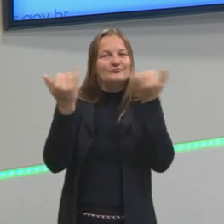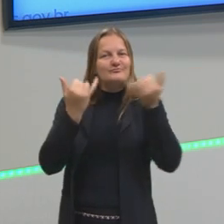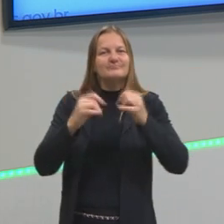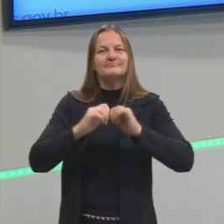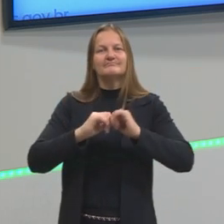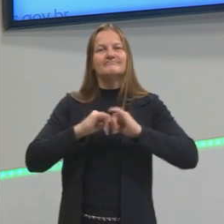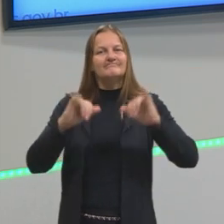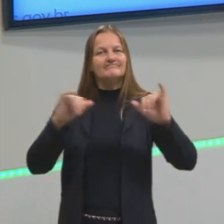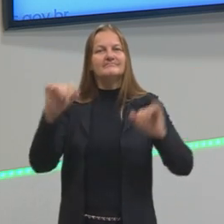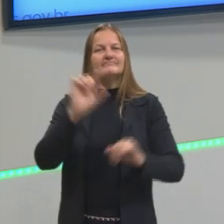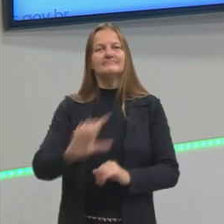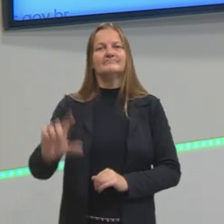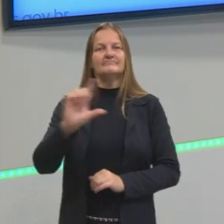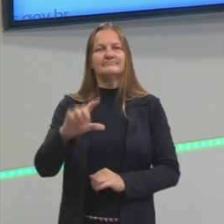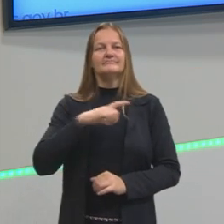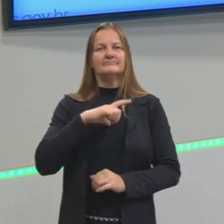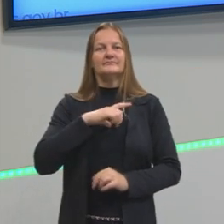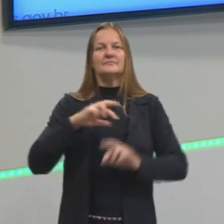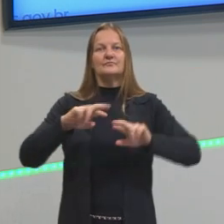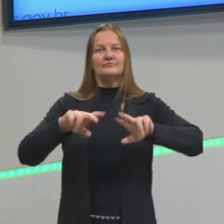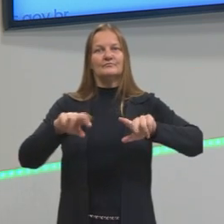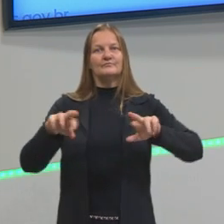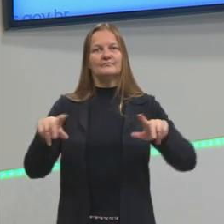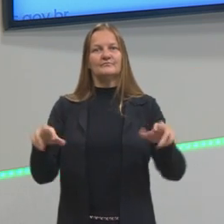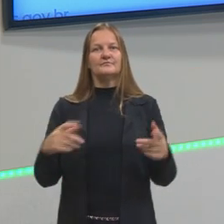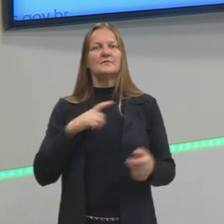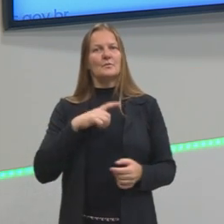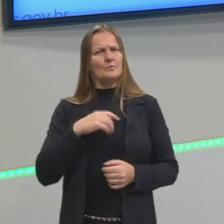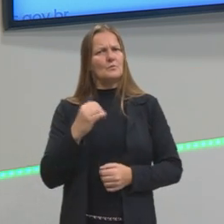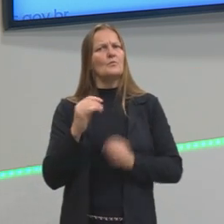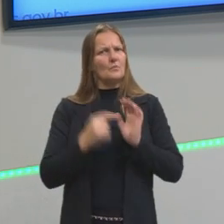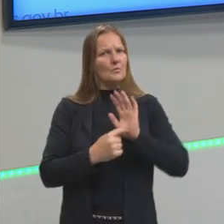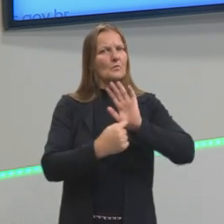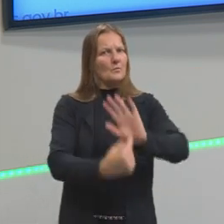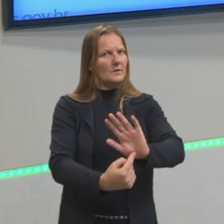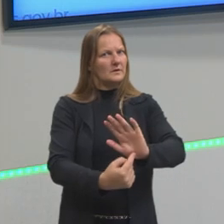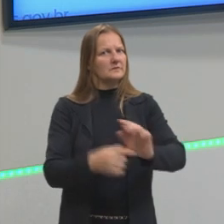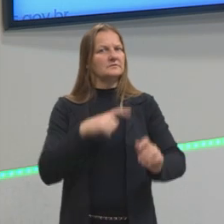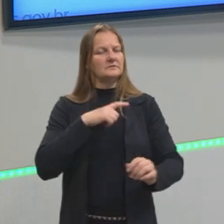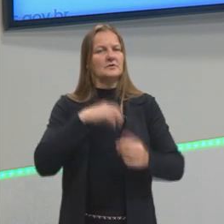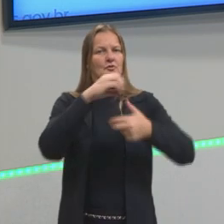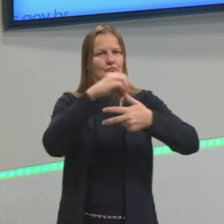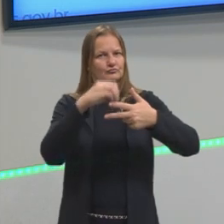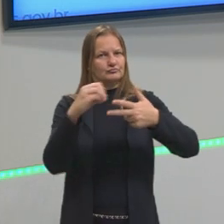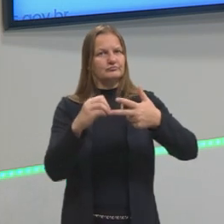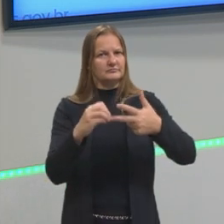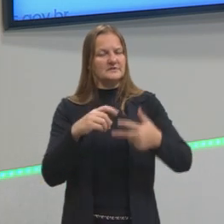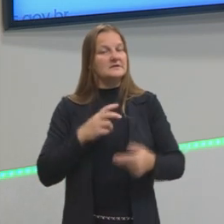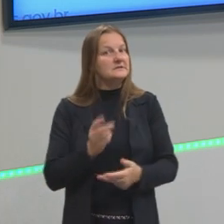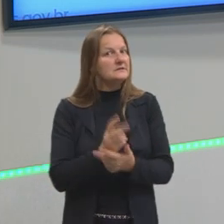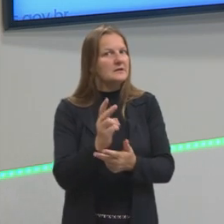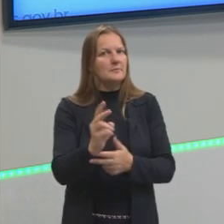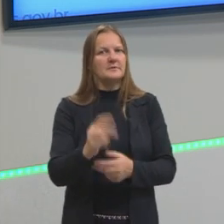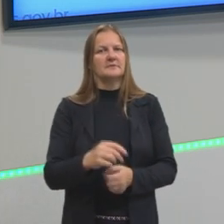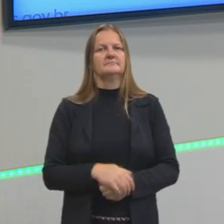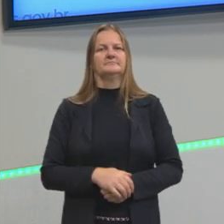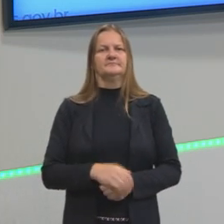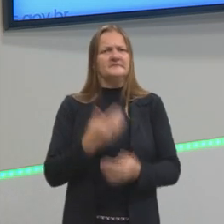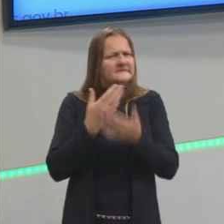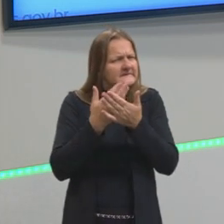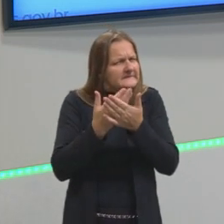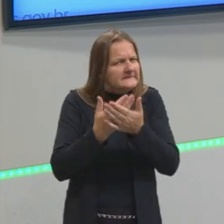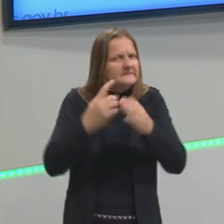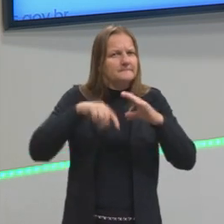textos literários aparecem muito em questão do Enem. Então, mesmo que a questão não tenha